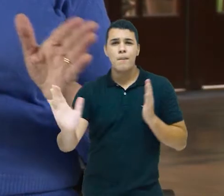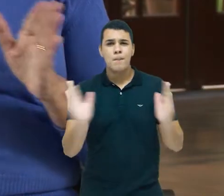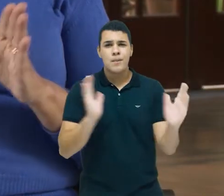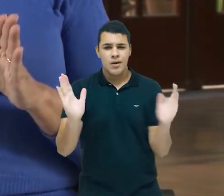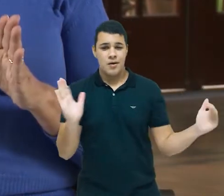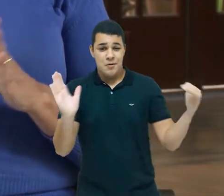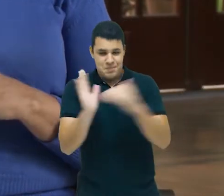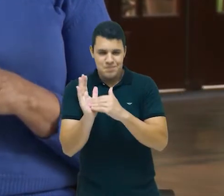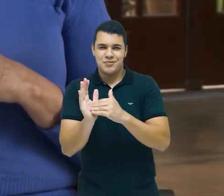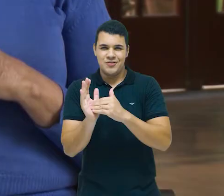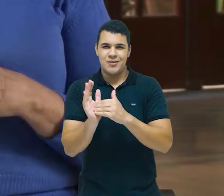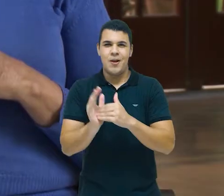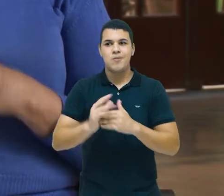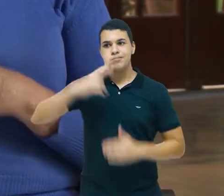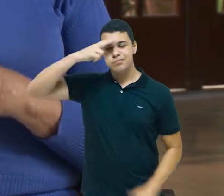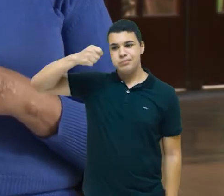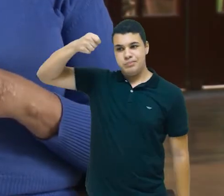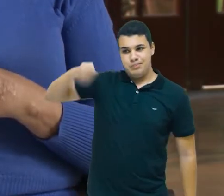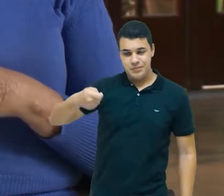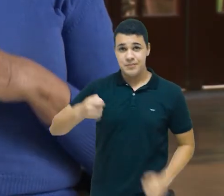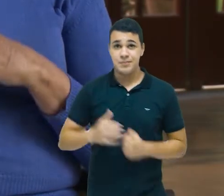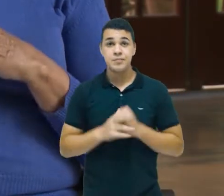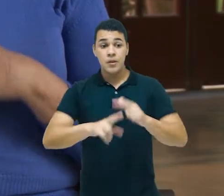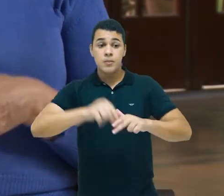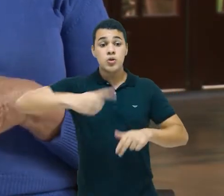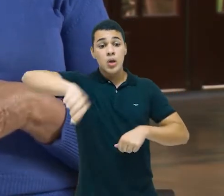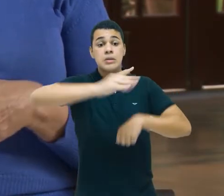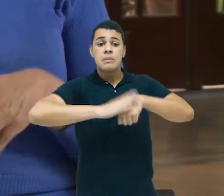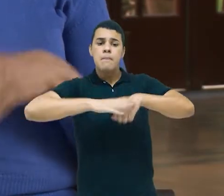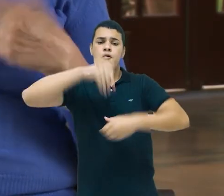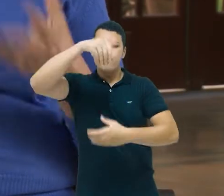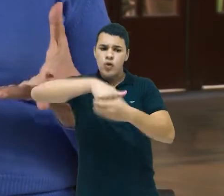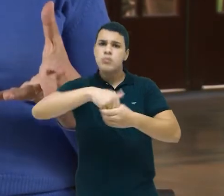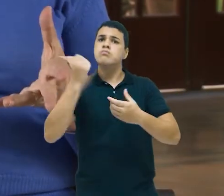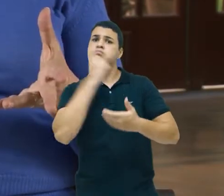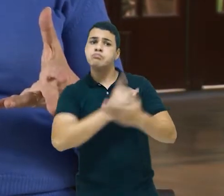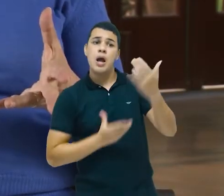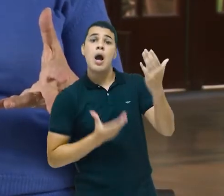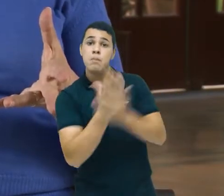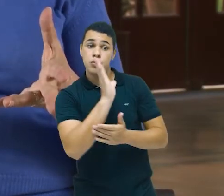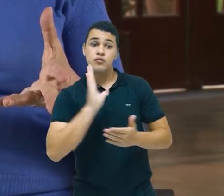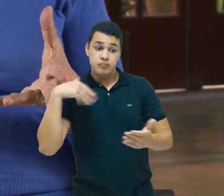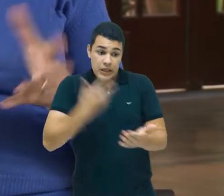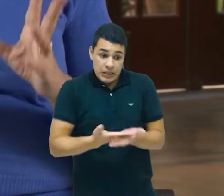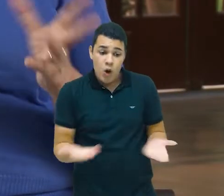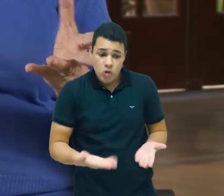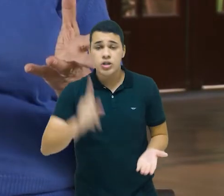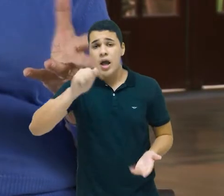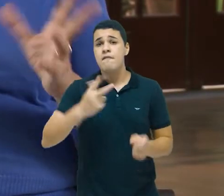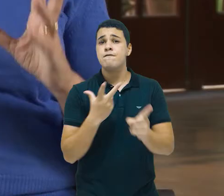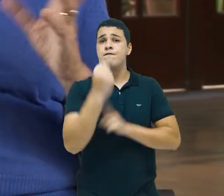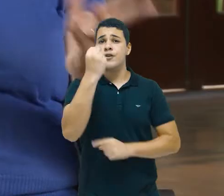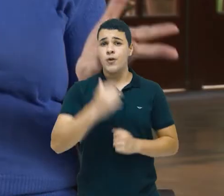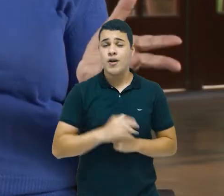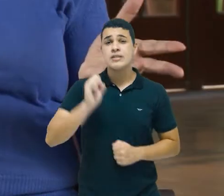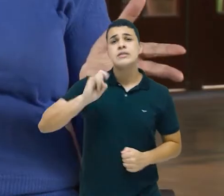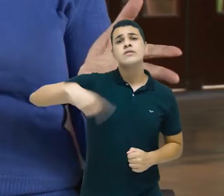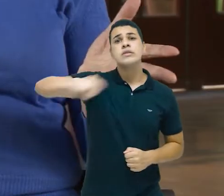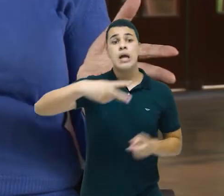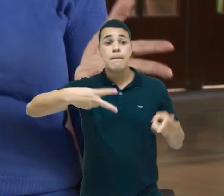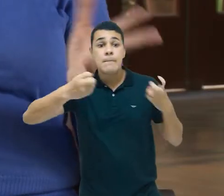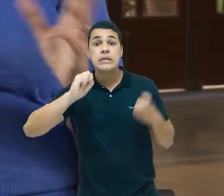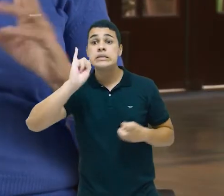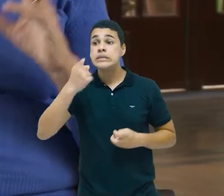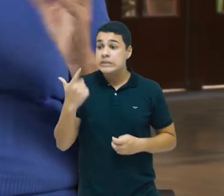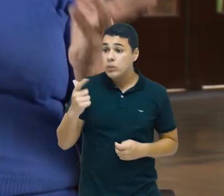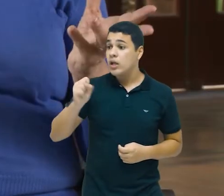civil militar. Então, aprovamos o SUS, e isso é uma grande vitória e continua sendo uma vitória até hoje. Porque, repara, se não fosse o